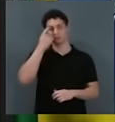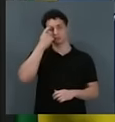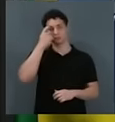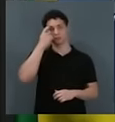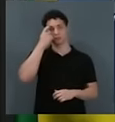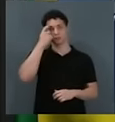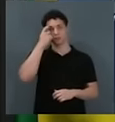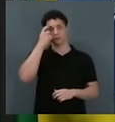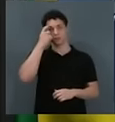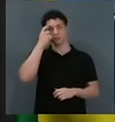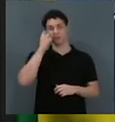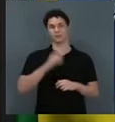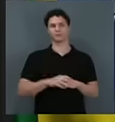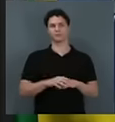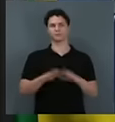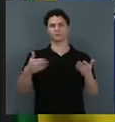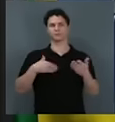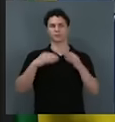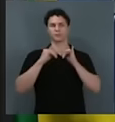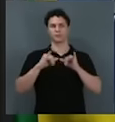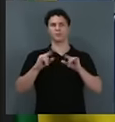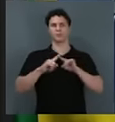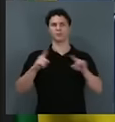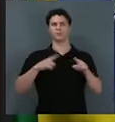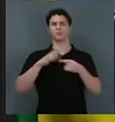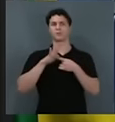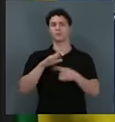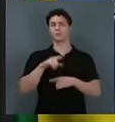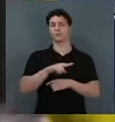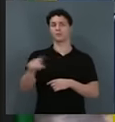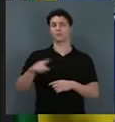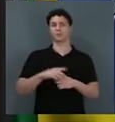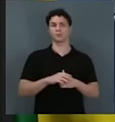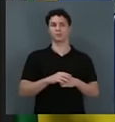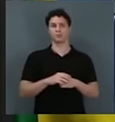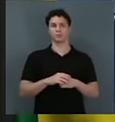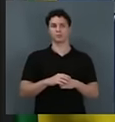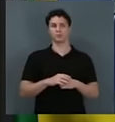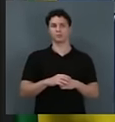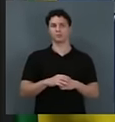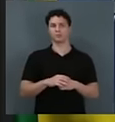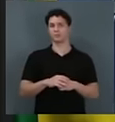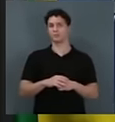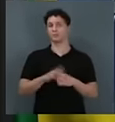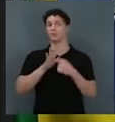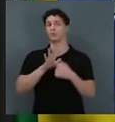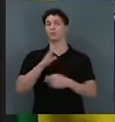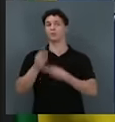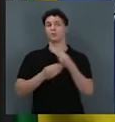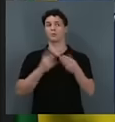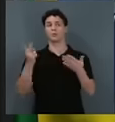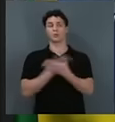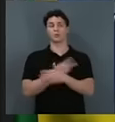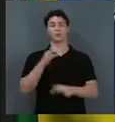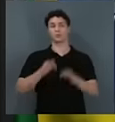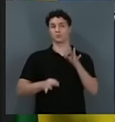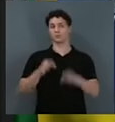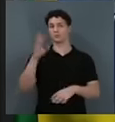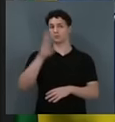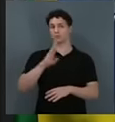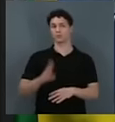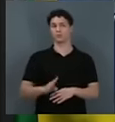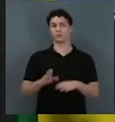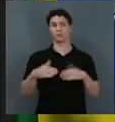Quero resumir para vocês. Vou te ajudar a dar uma parte, mas só mostrar uma coisa aqui, Jaime Bagatoli. Antes de te dar a parte, para mostrar como é que está sendo a justiça do Brasil aqui.